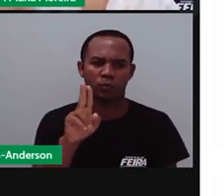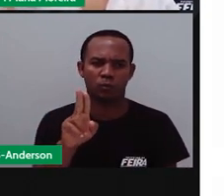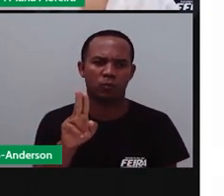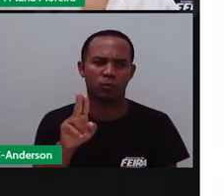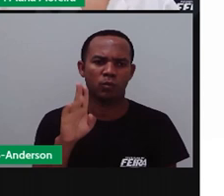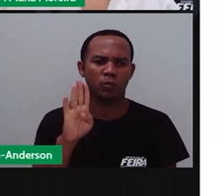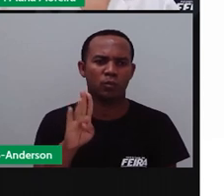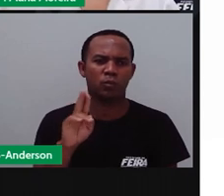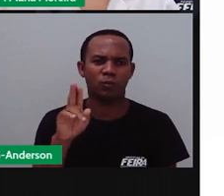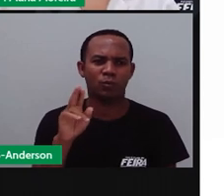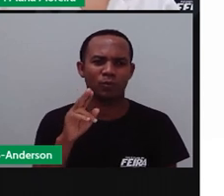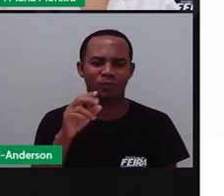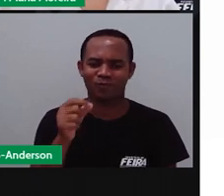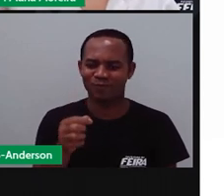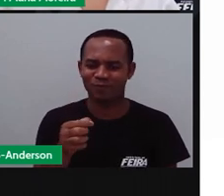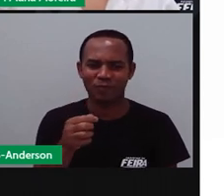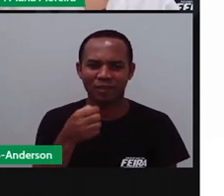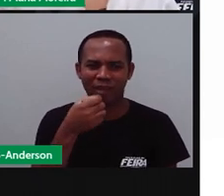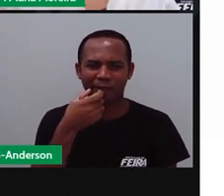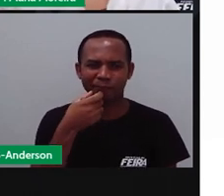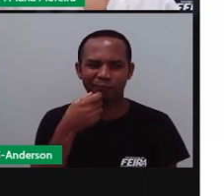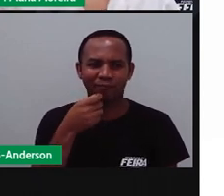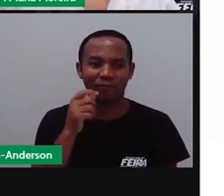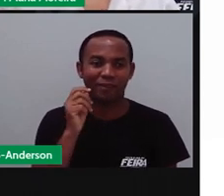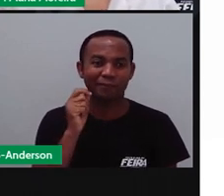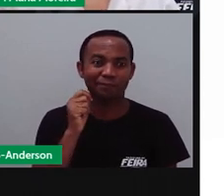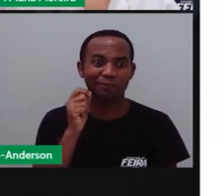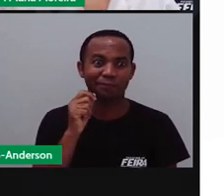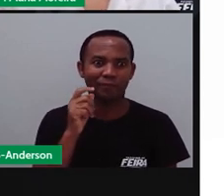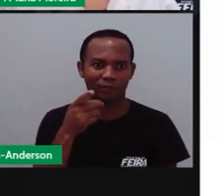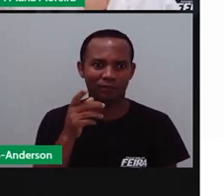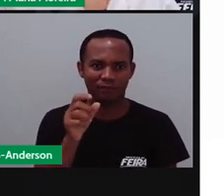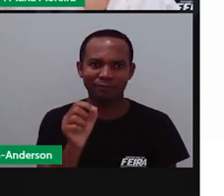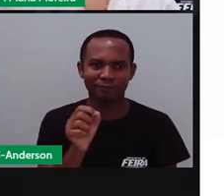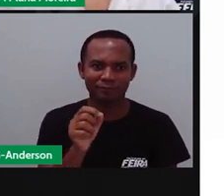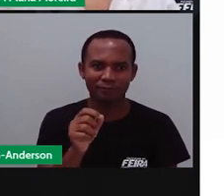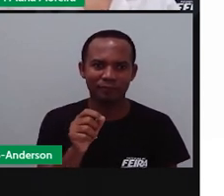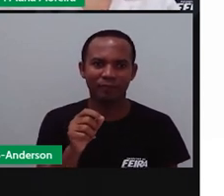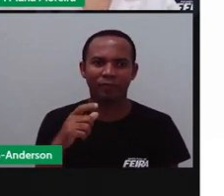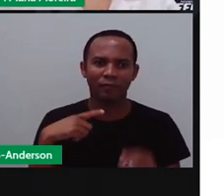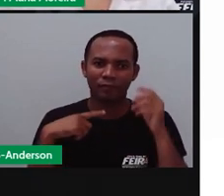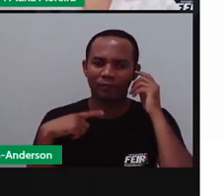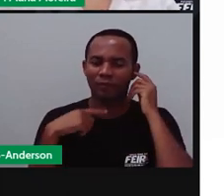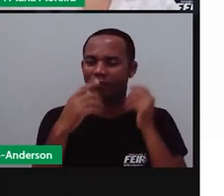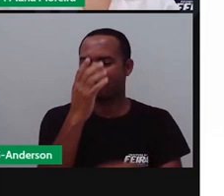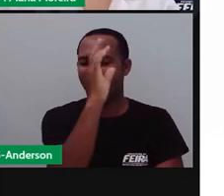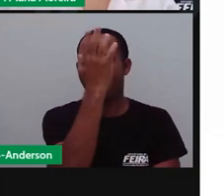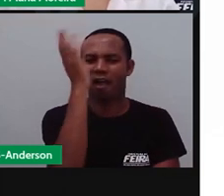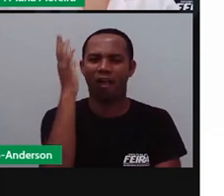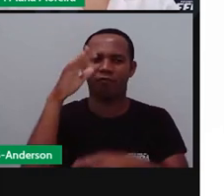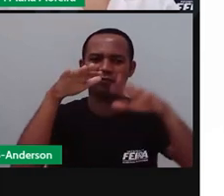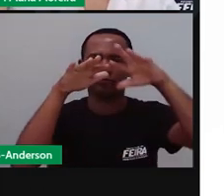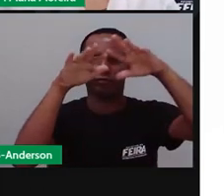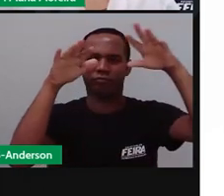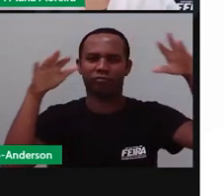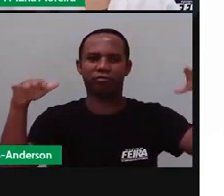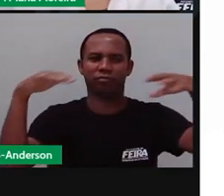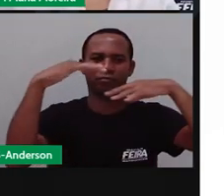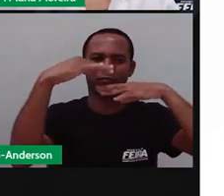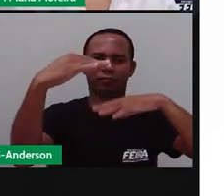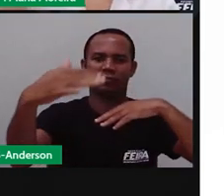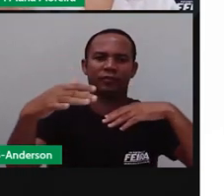encontra na feira, encontra com facilidade, às vezes, para quem mora na zona rural. Tem um pé na roça,